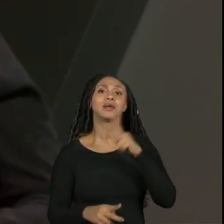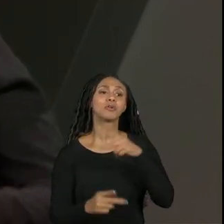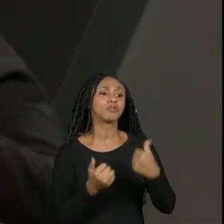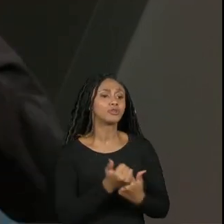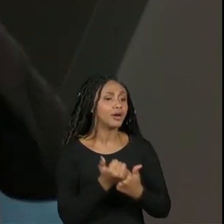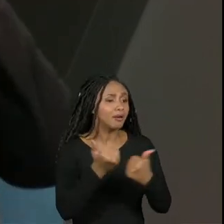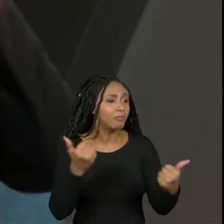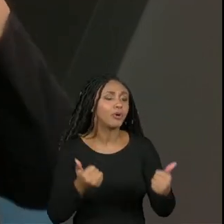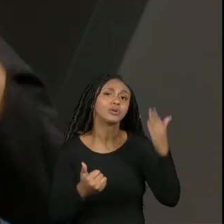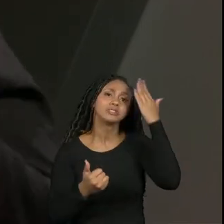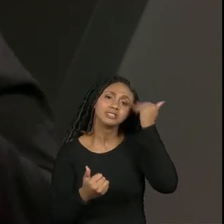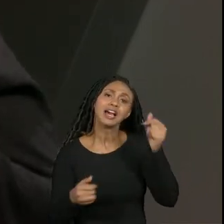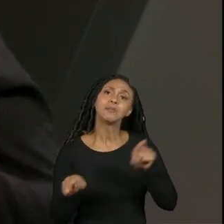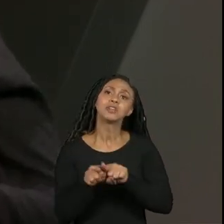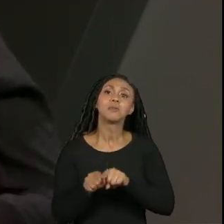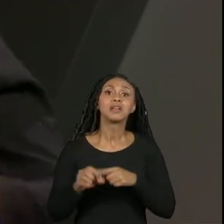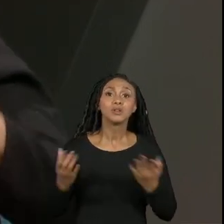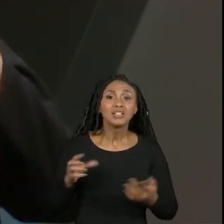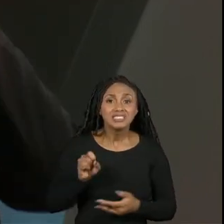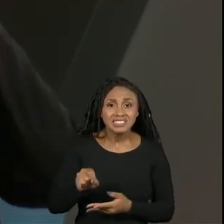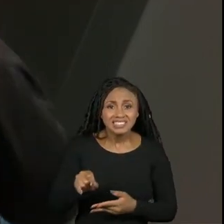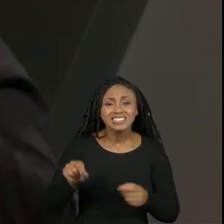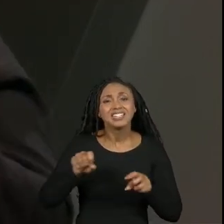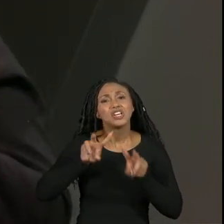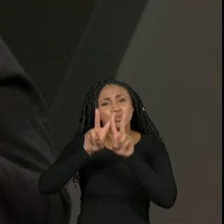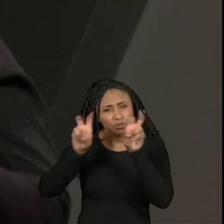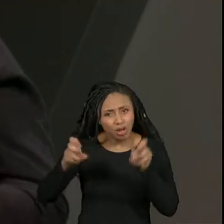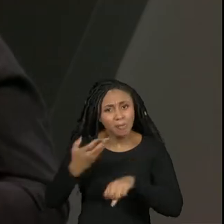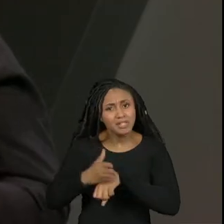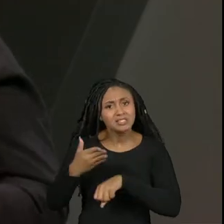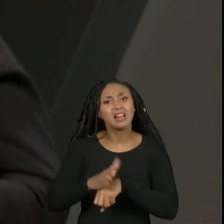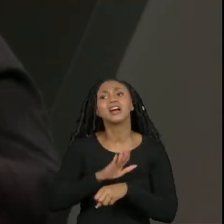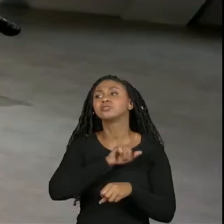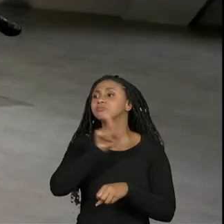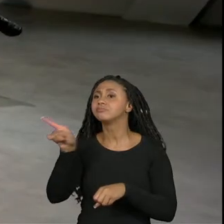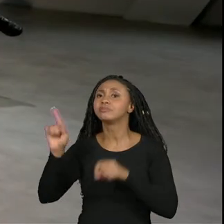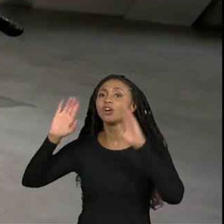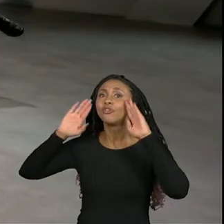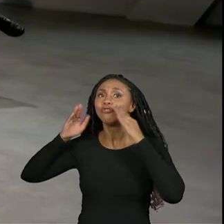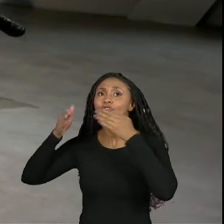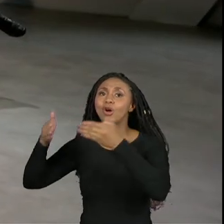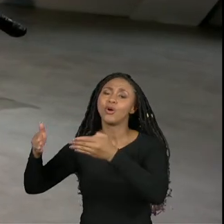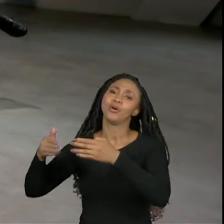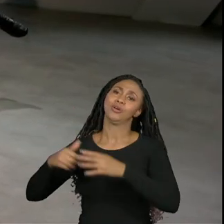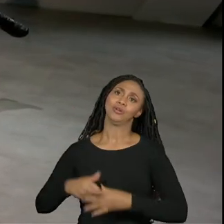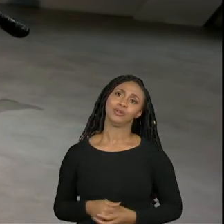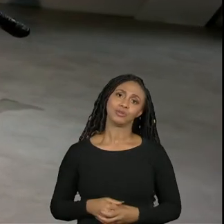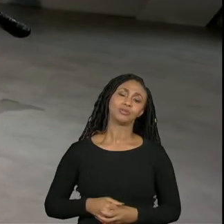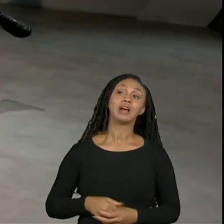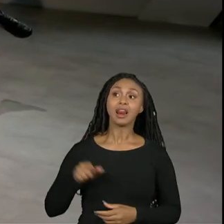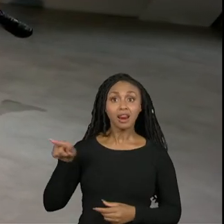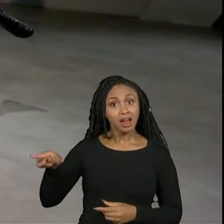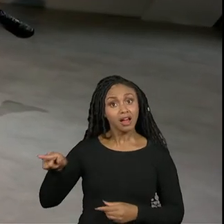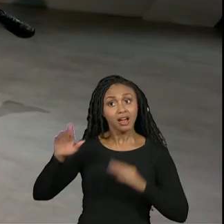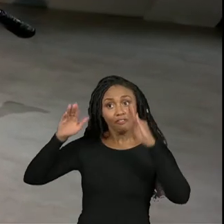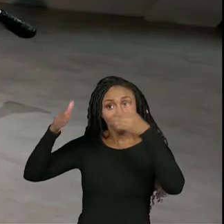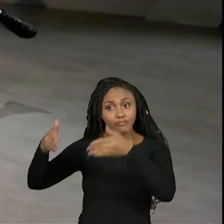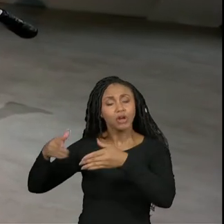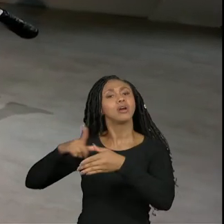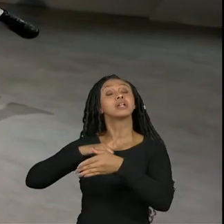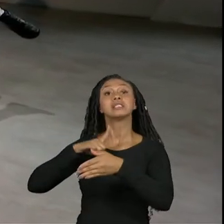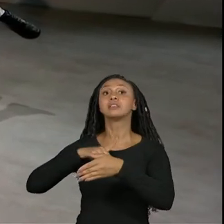preparados então assim perguntas sobre estágio encaminhem pelo fórum a gente tem tido uma resposta assim praticamente